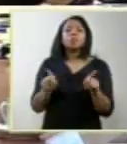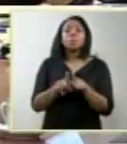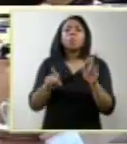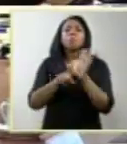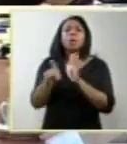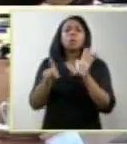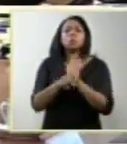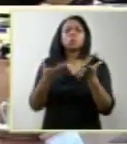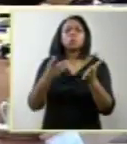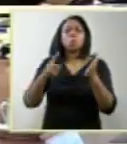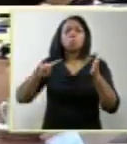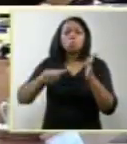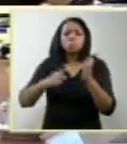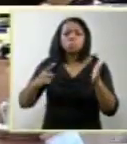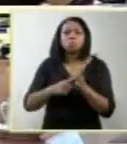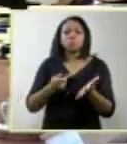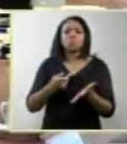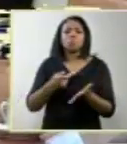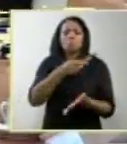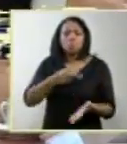bastante objetivas, senhor presidente.